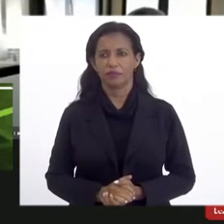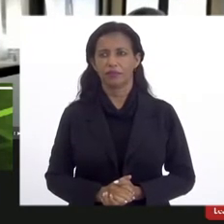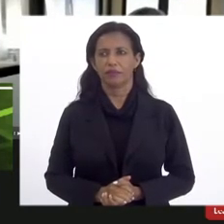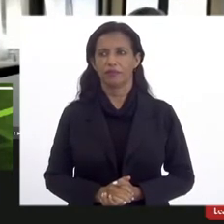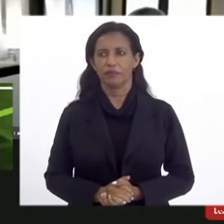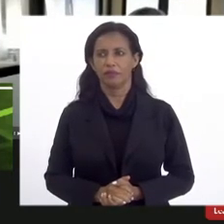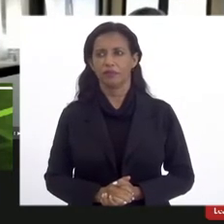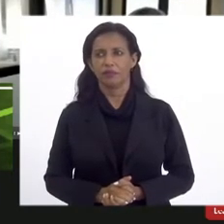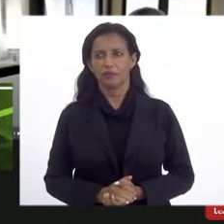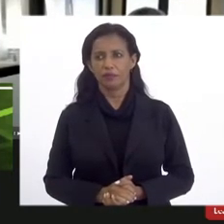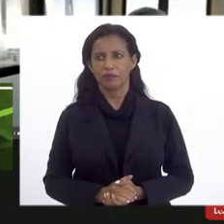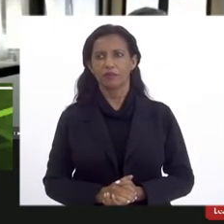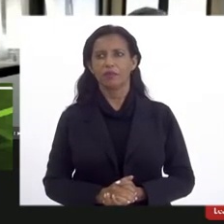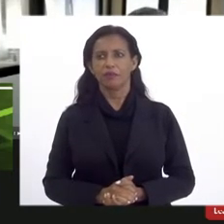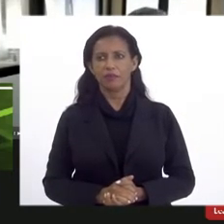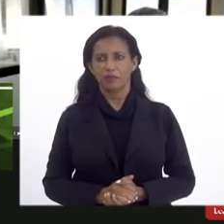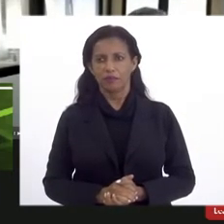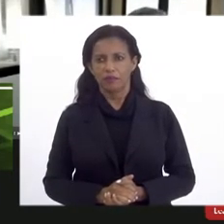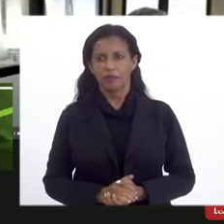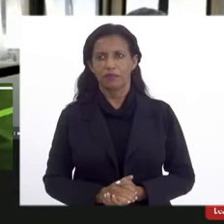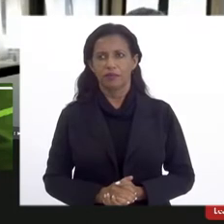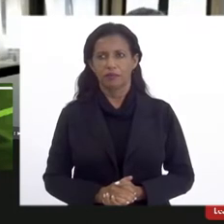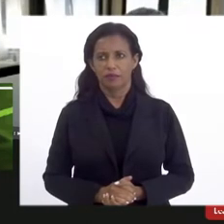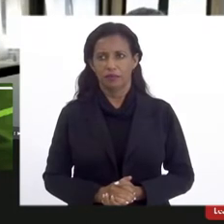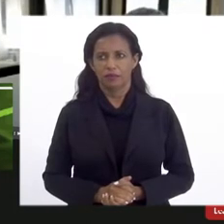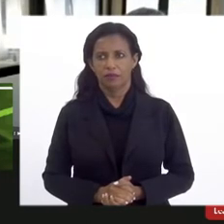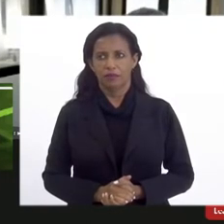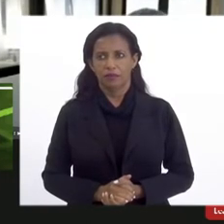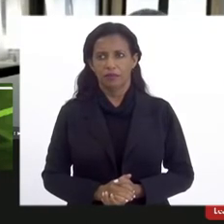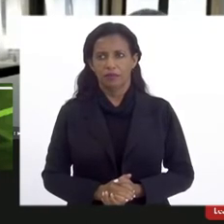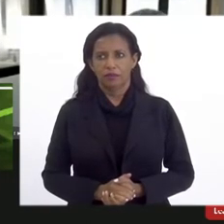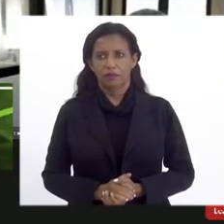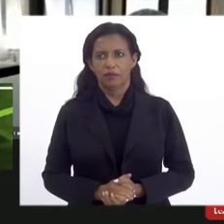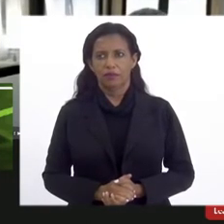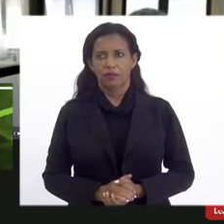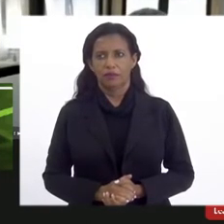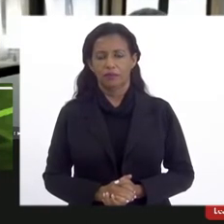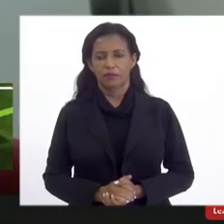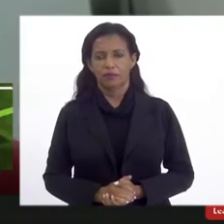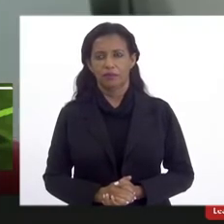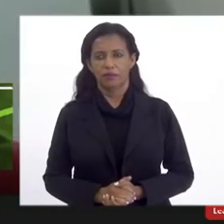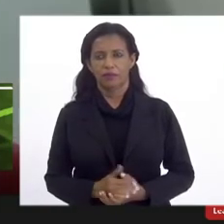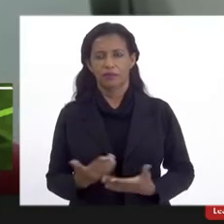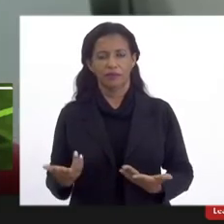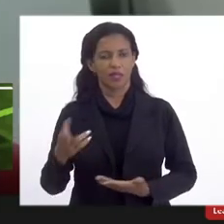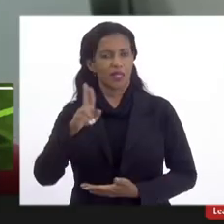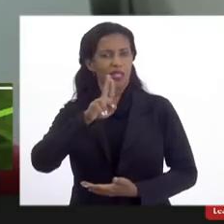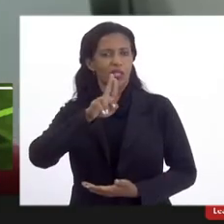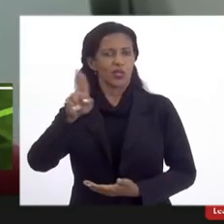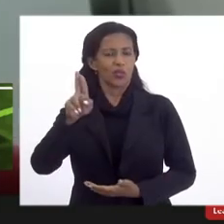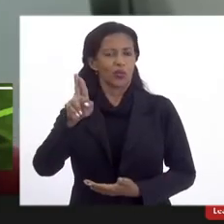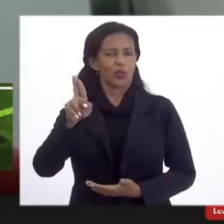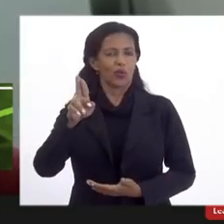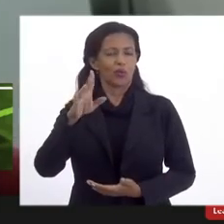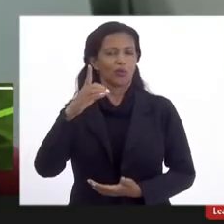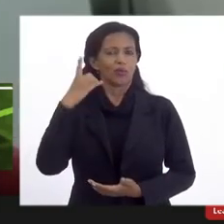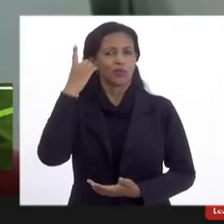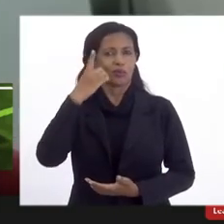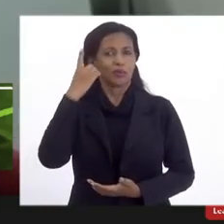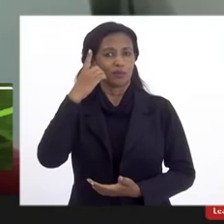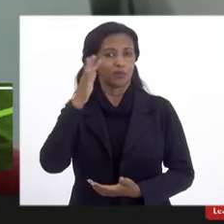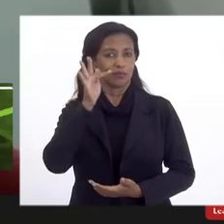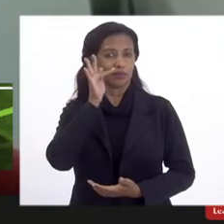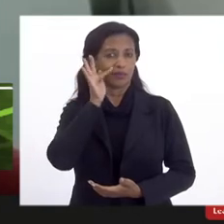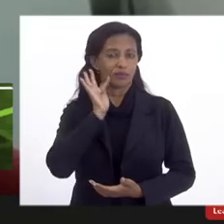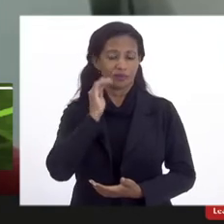Meu deputado? Sim. Então, em nome do excelentíssimo deputado Flávio Serafini